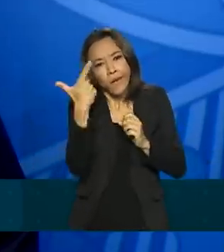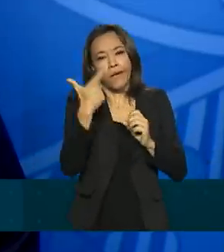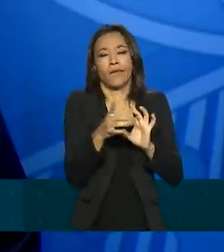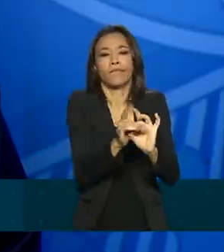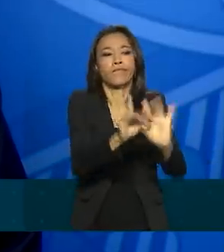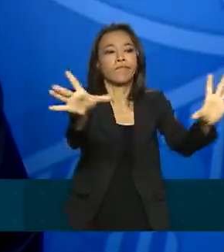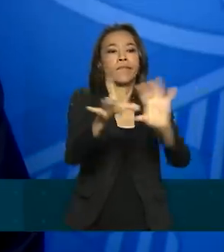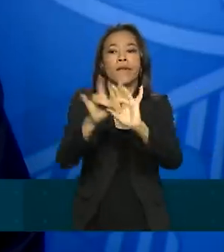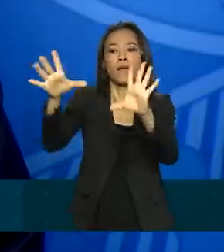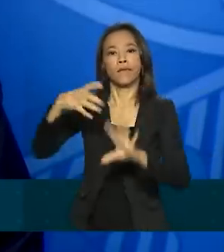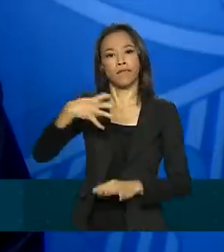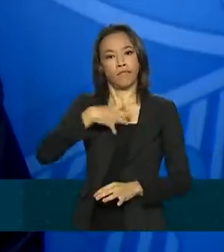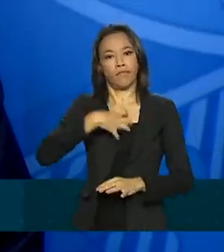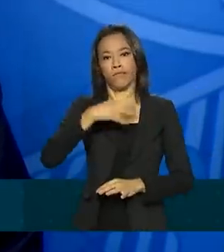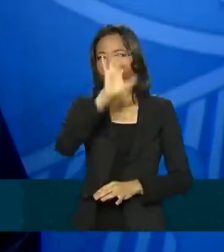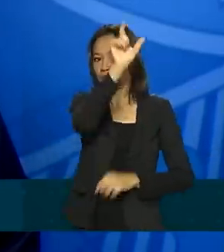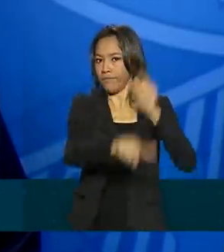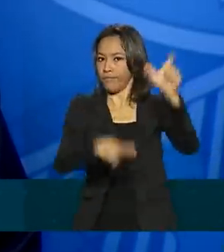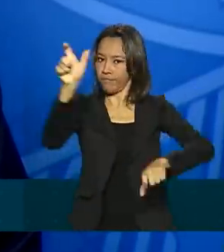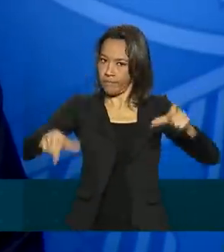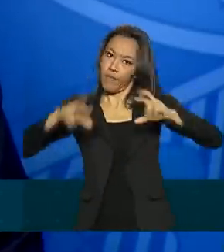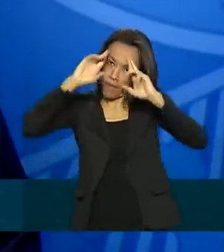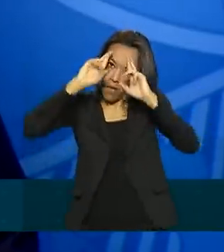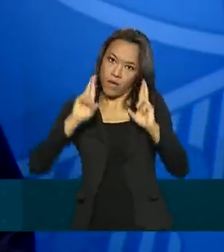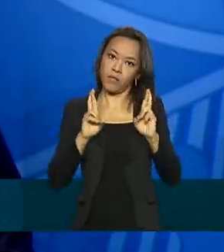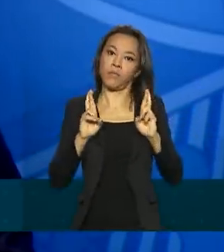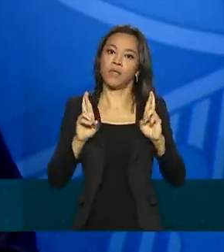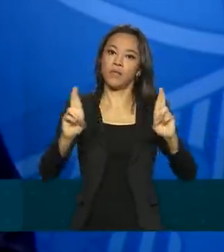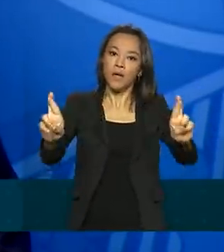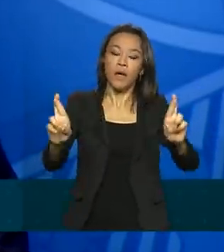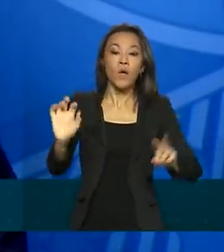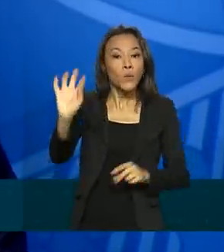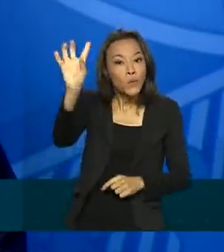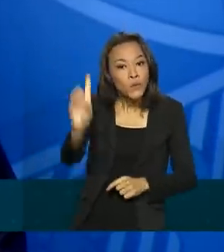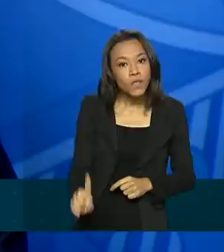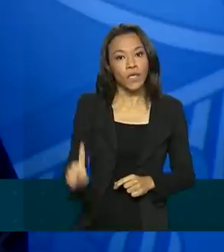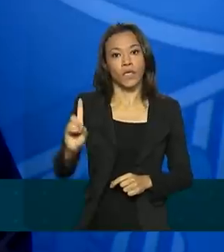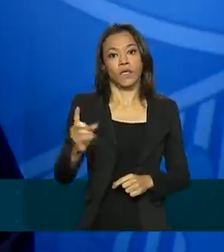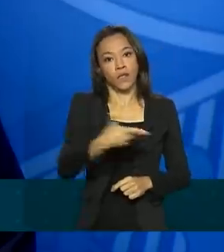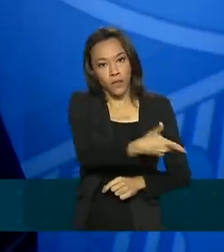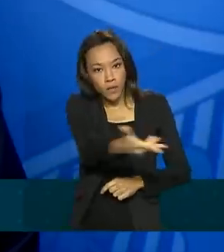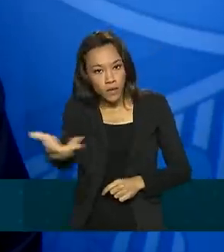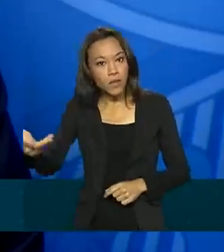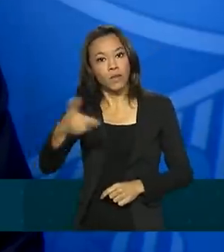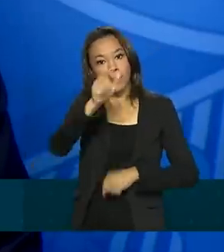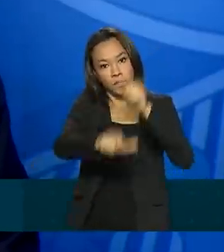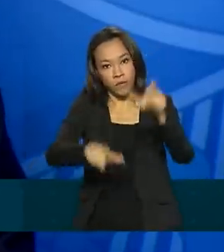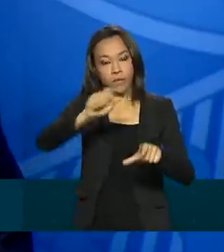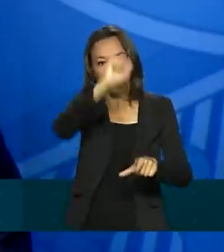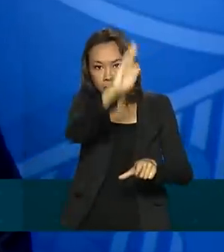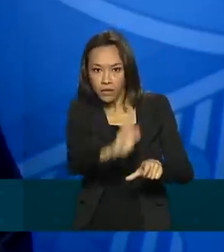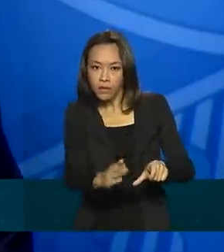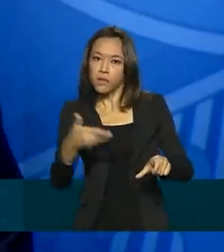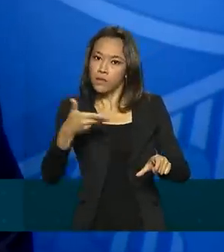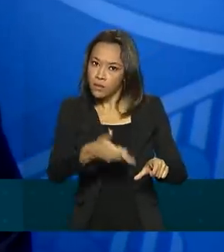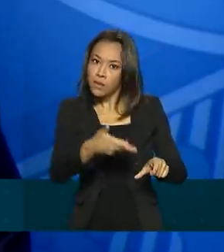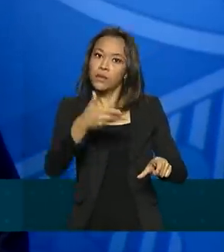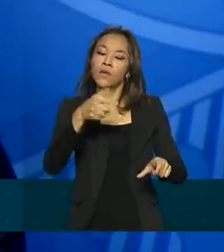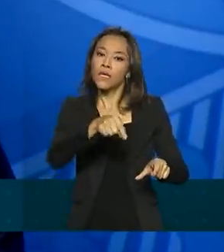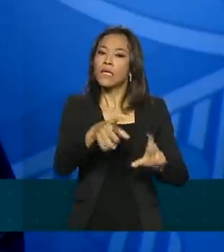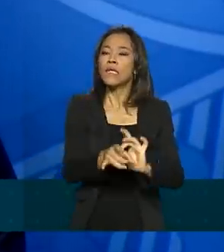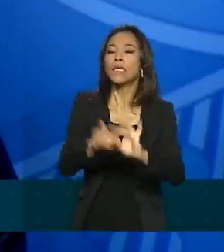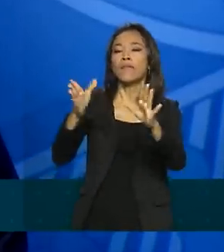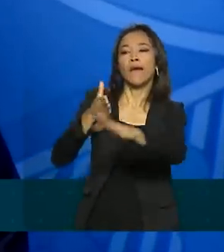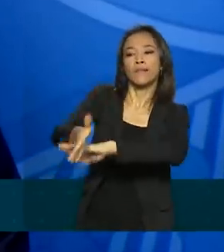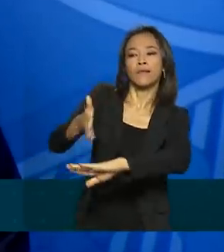individuais, respeitar os direitos dos brasileiros acessarem livremente as